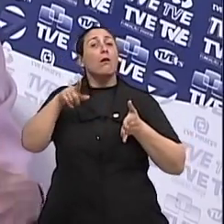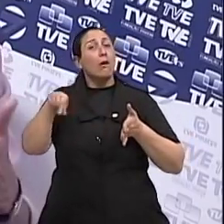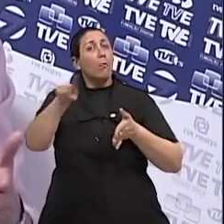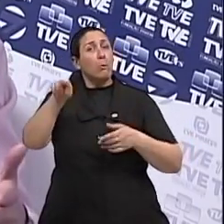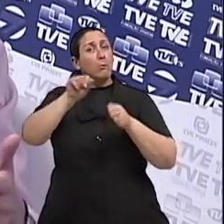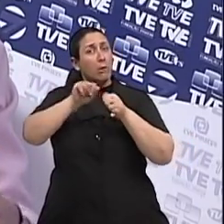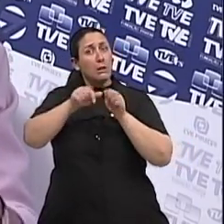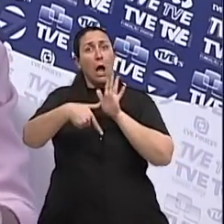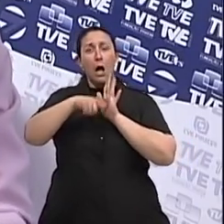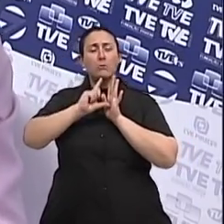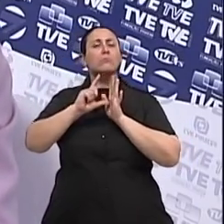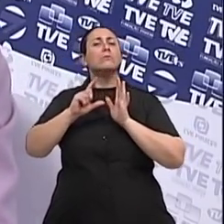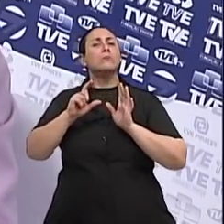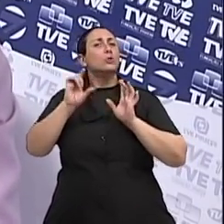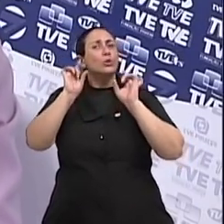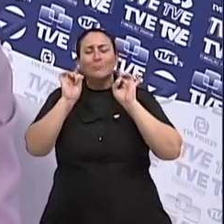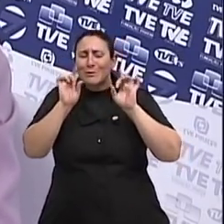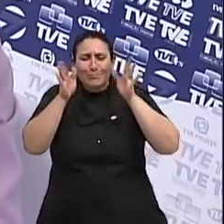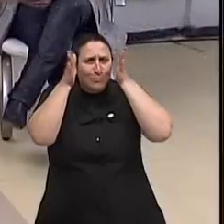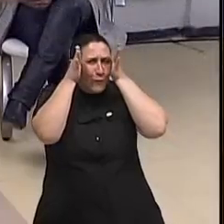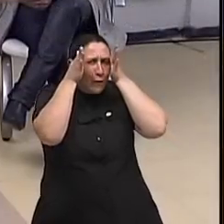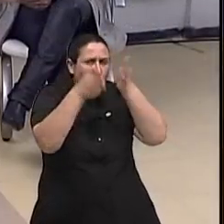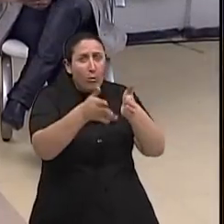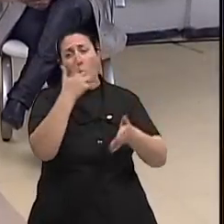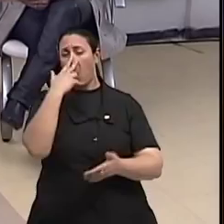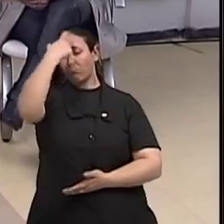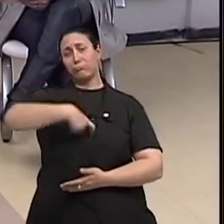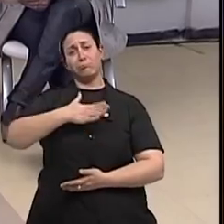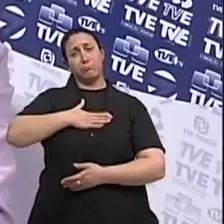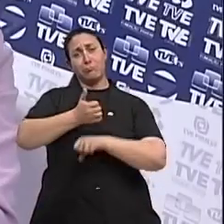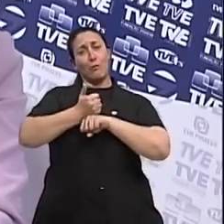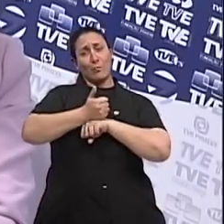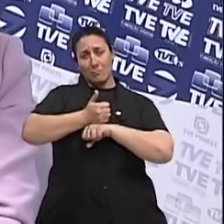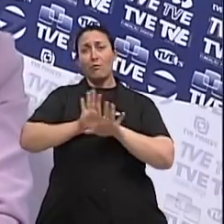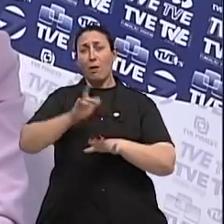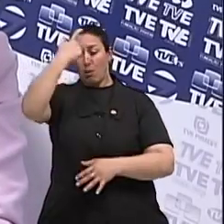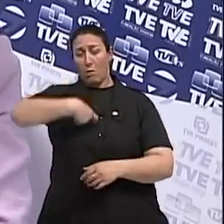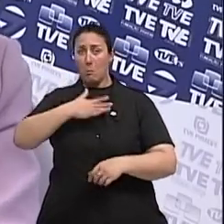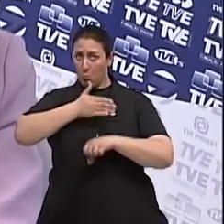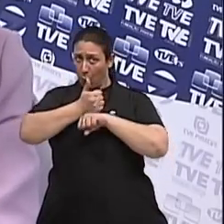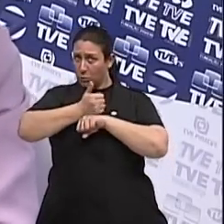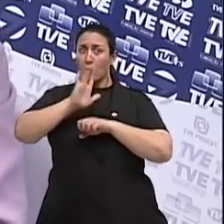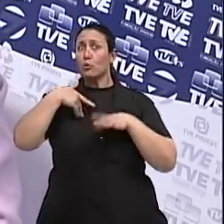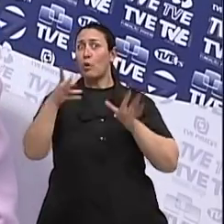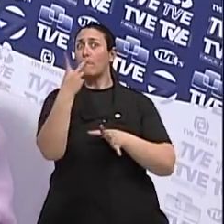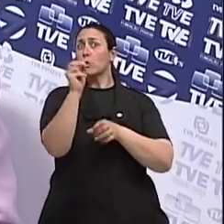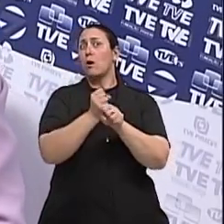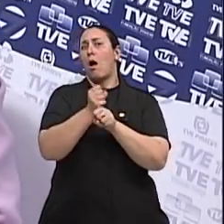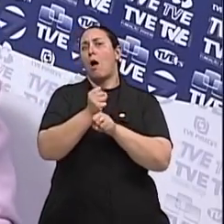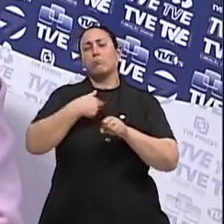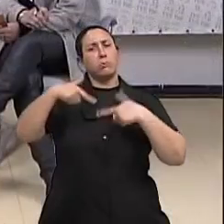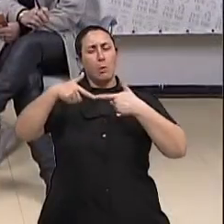ginecologia ou da cirurgia só em mama. Que é o seu caso, né, Que é o meu caso. Mas o meu foi quase 20 anos de